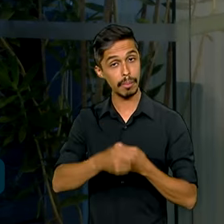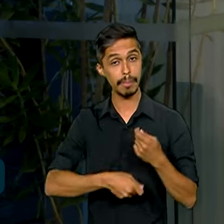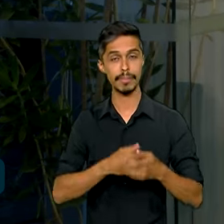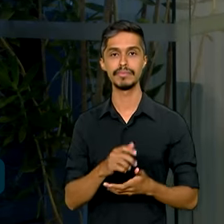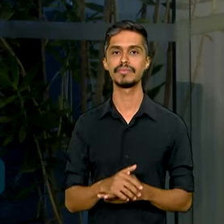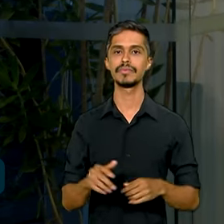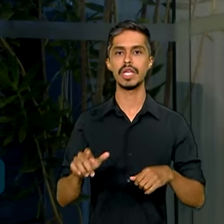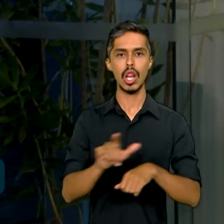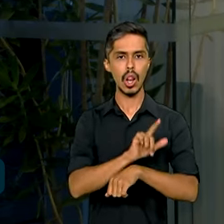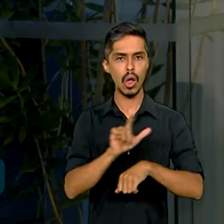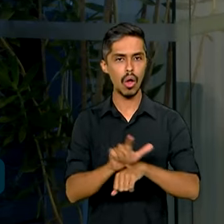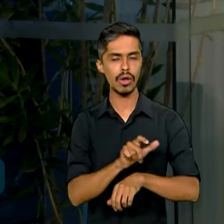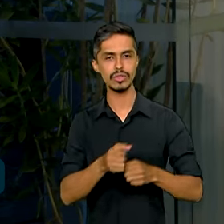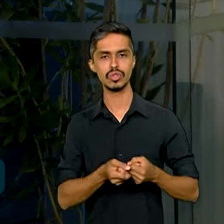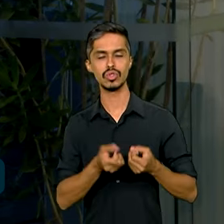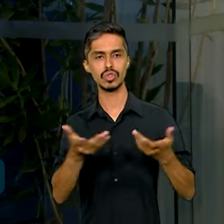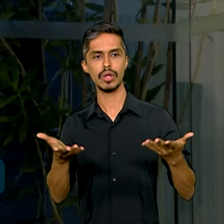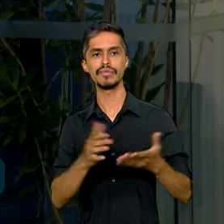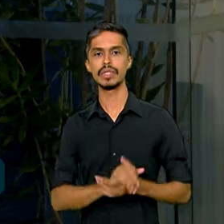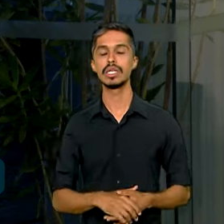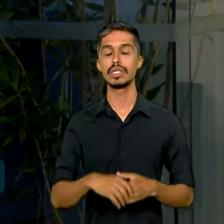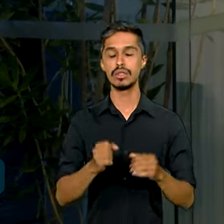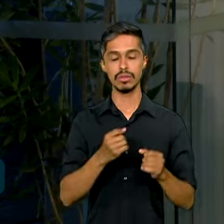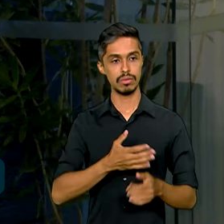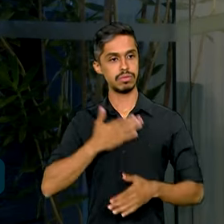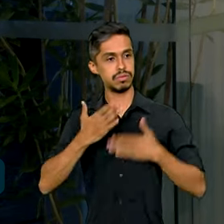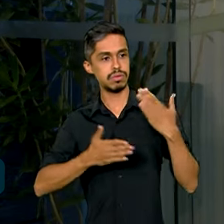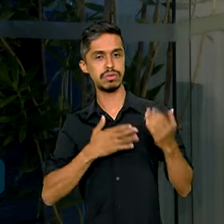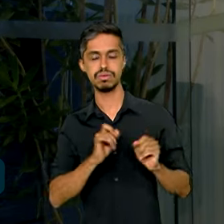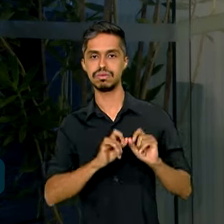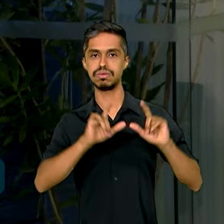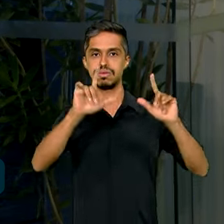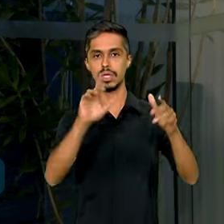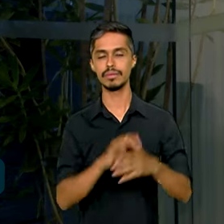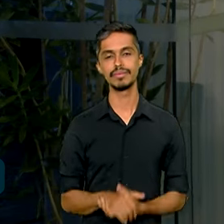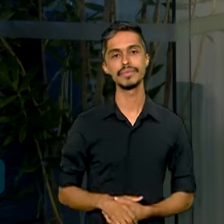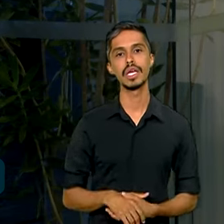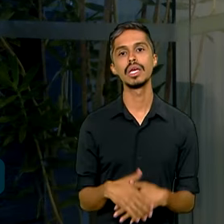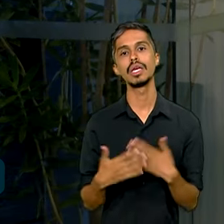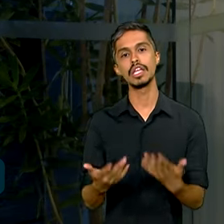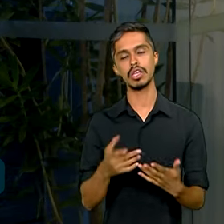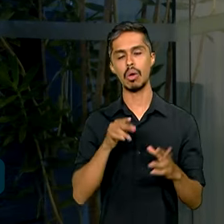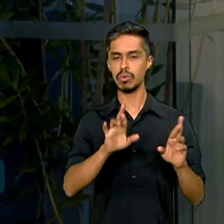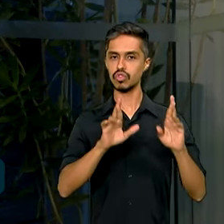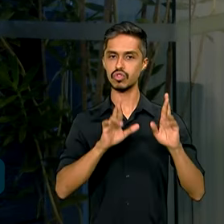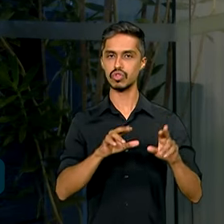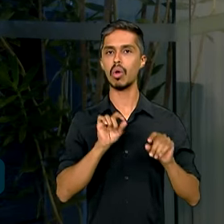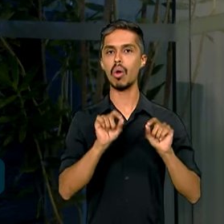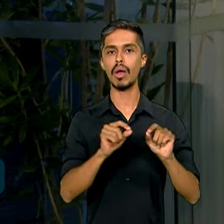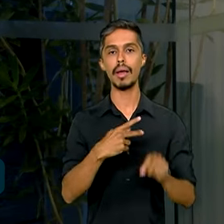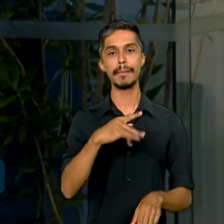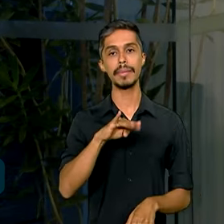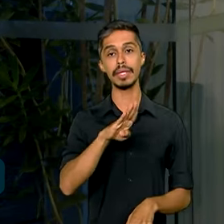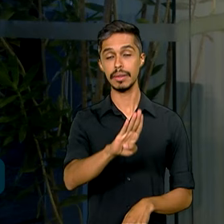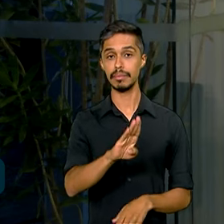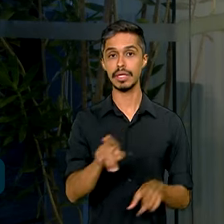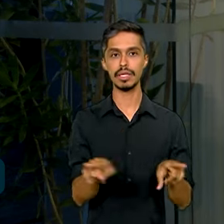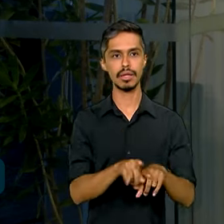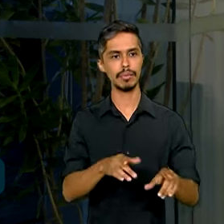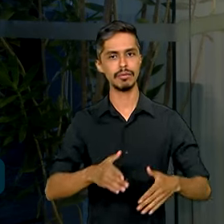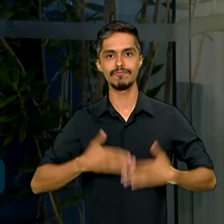especialmente o varejo ampliado, que surpreendeu e veio acima da média. Então, com isso, essa expectativa de que o PIB também